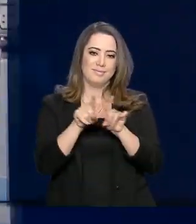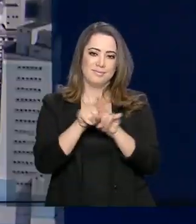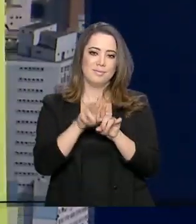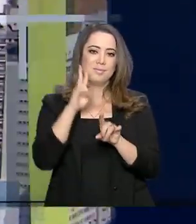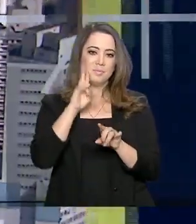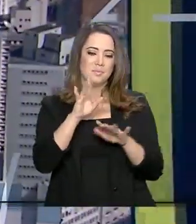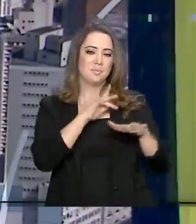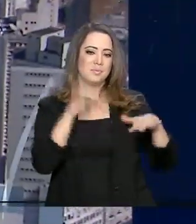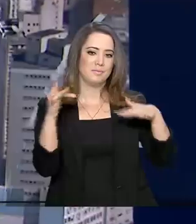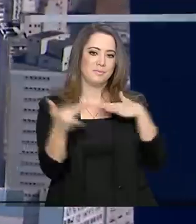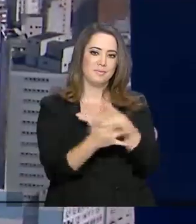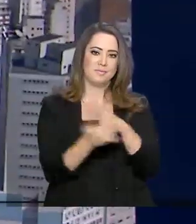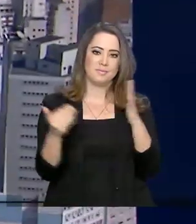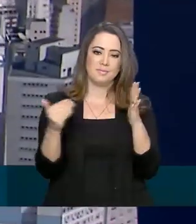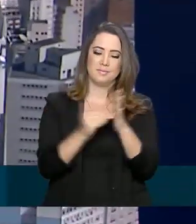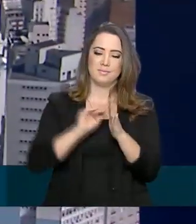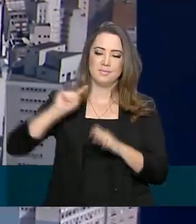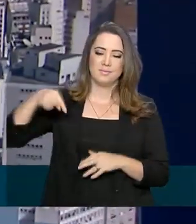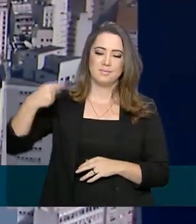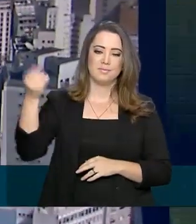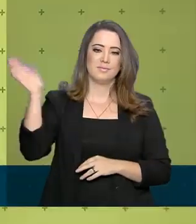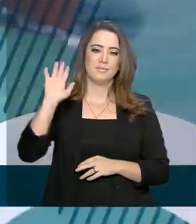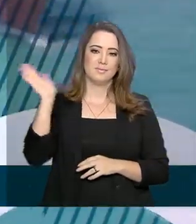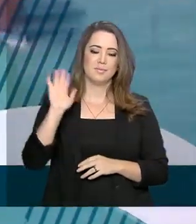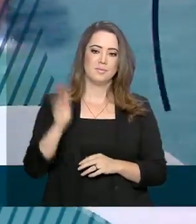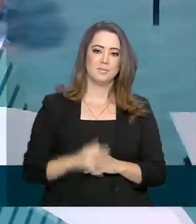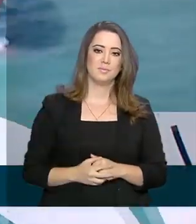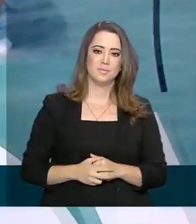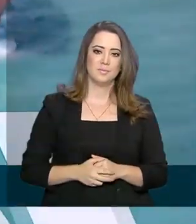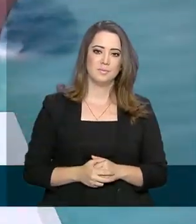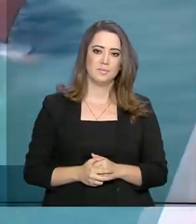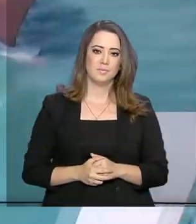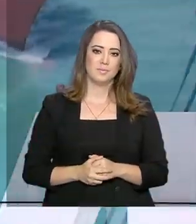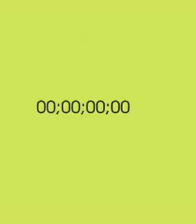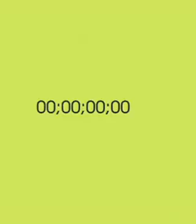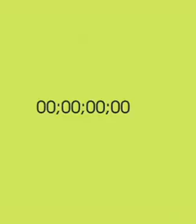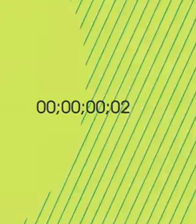Continue nos acompanhando também pelas redes sociais. Até a próxima edição.